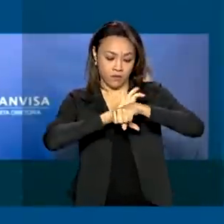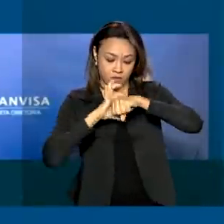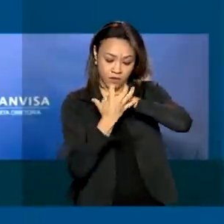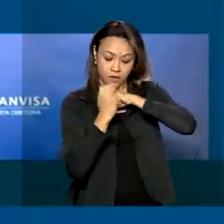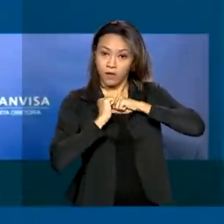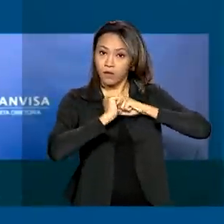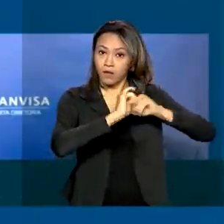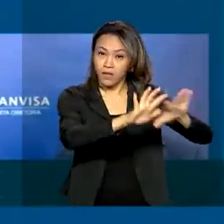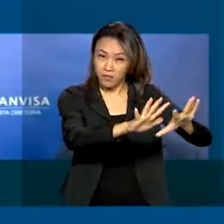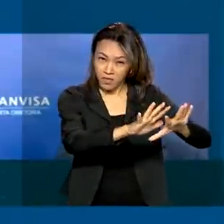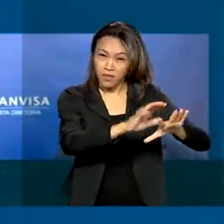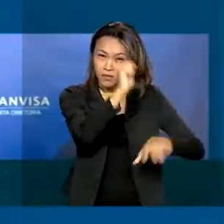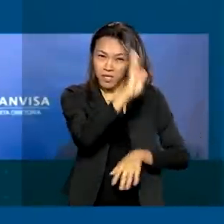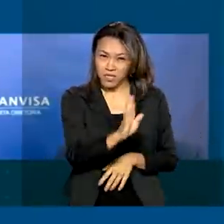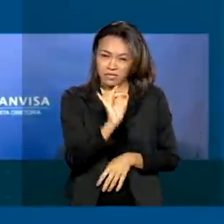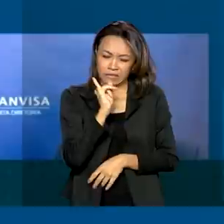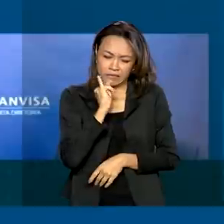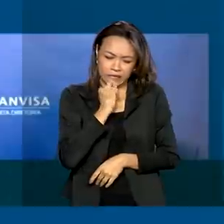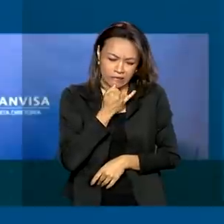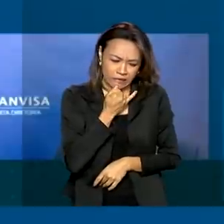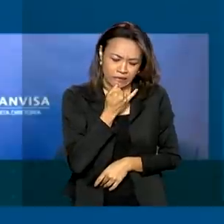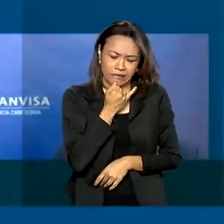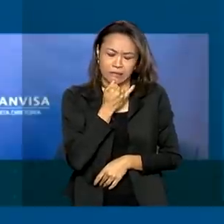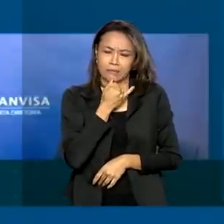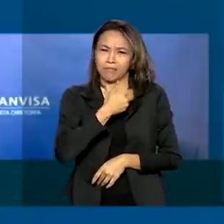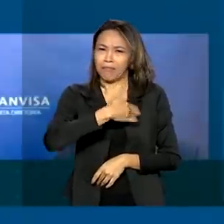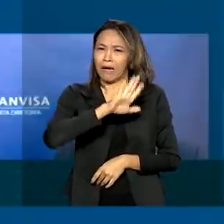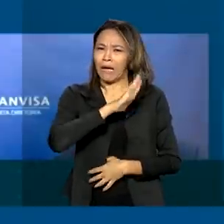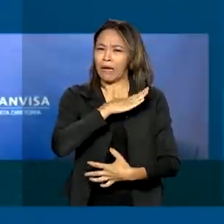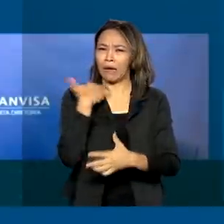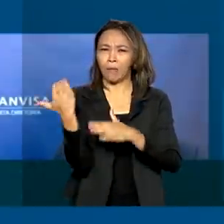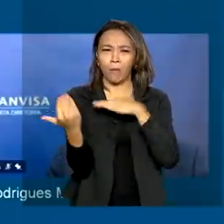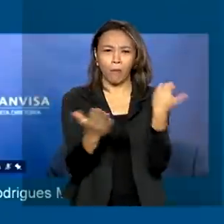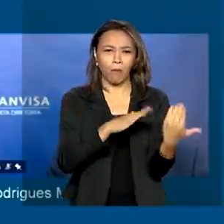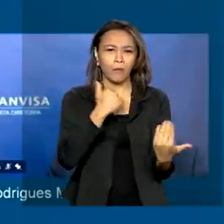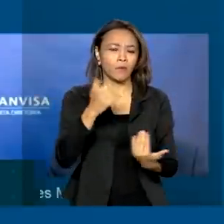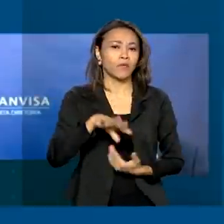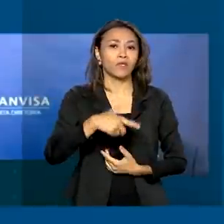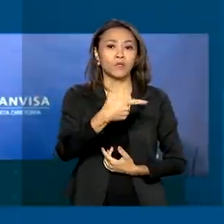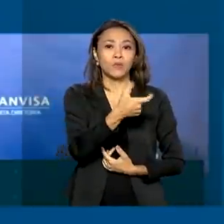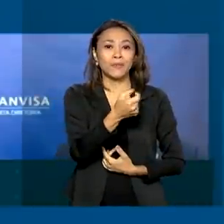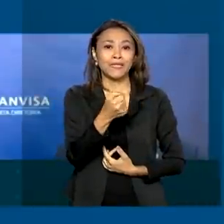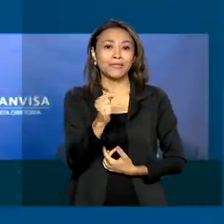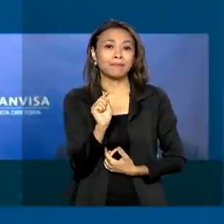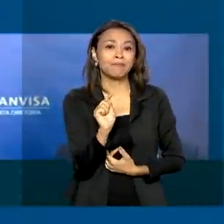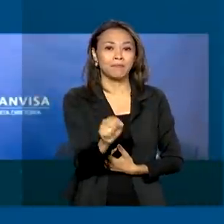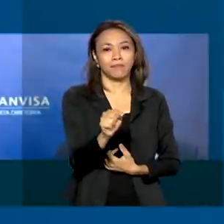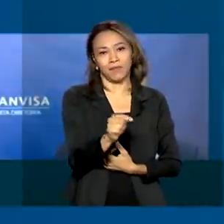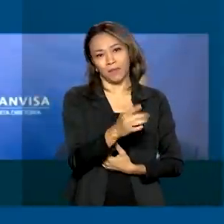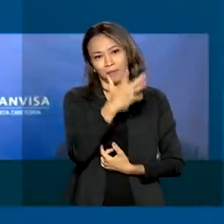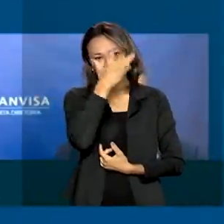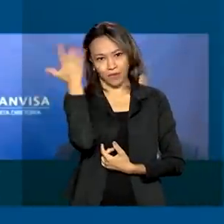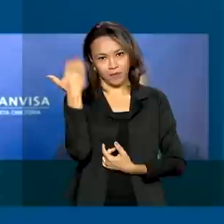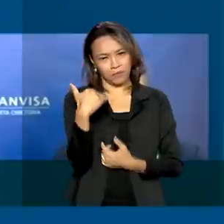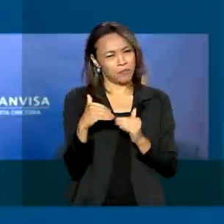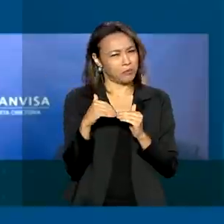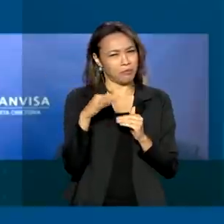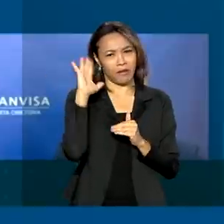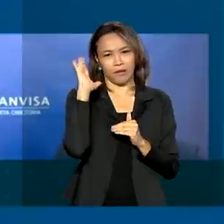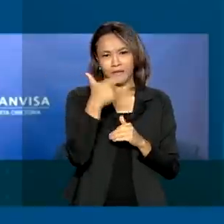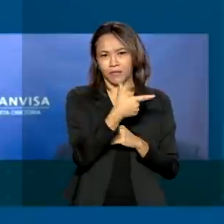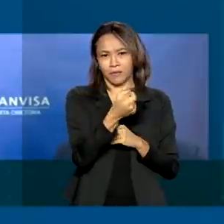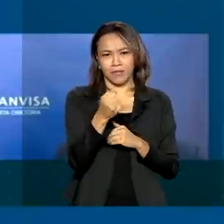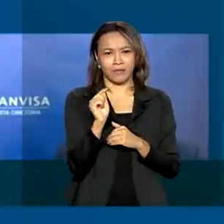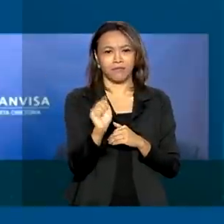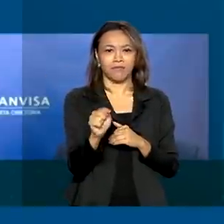com tristeza e pesar, já levou mais de 200 mil vidas. Mais de 200 mil vidas.